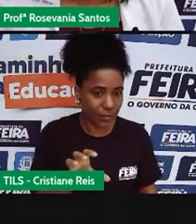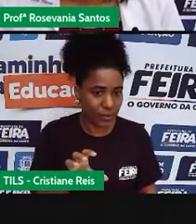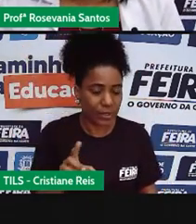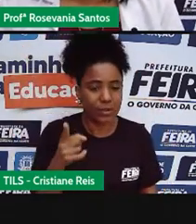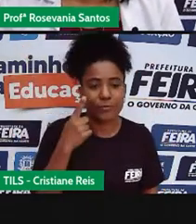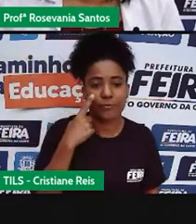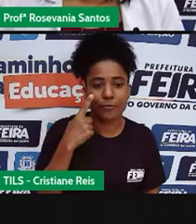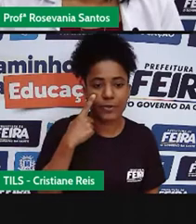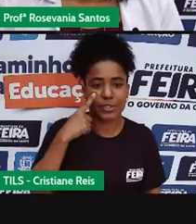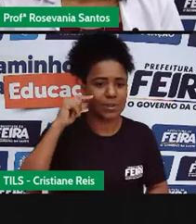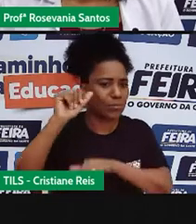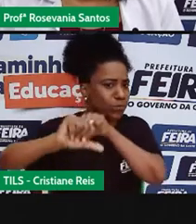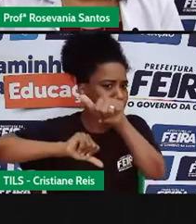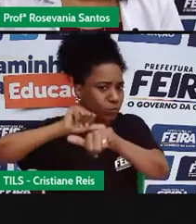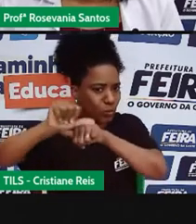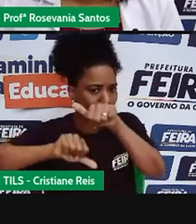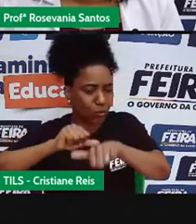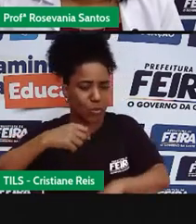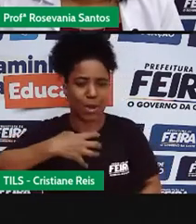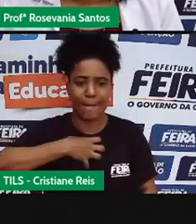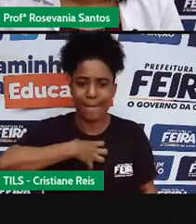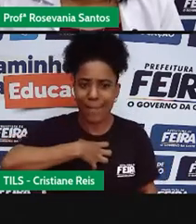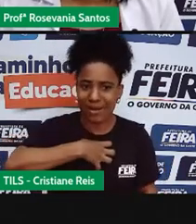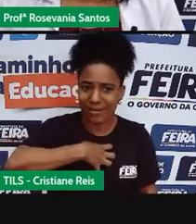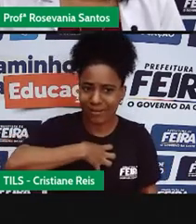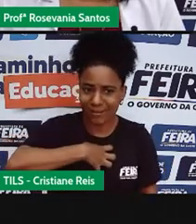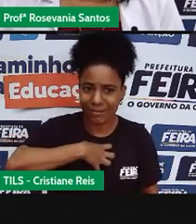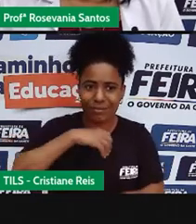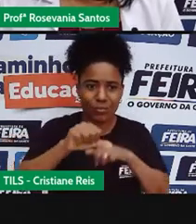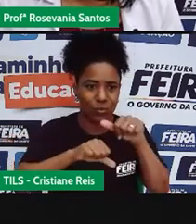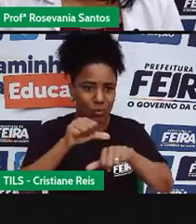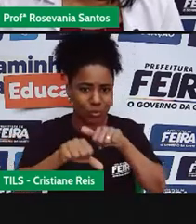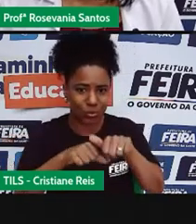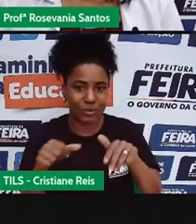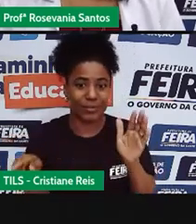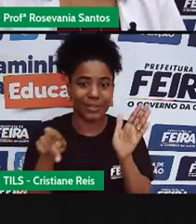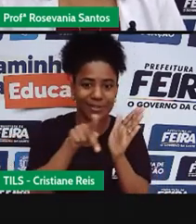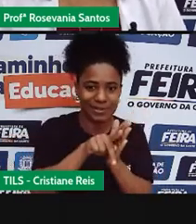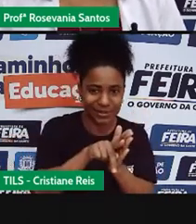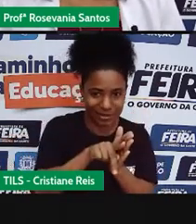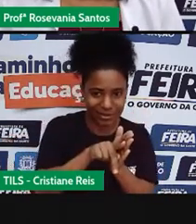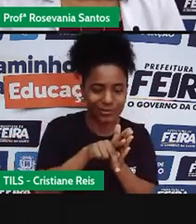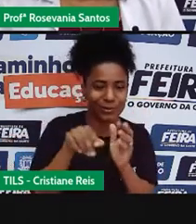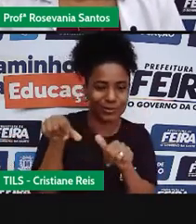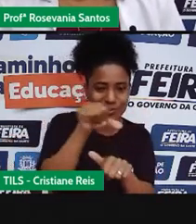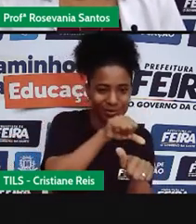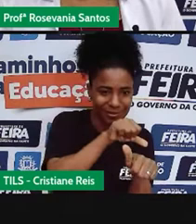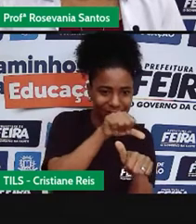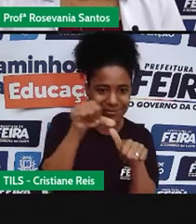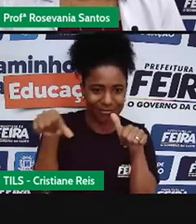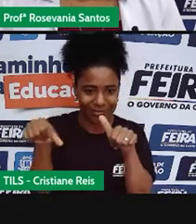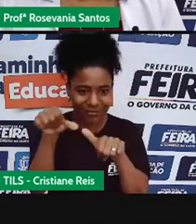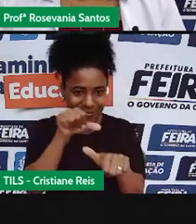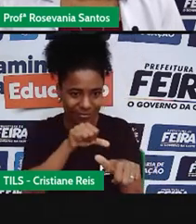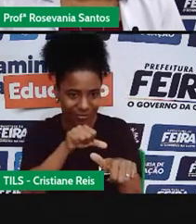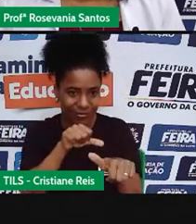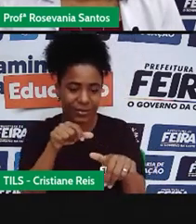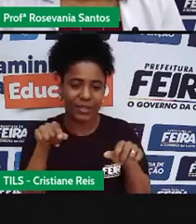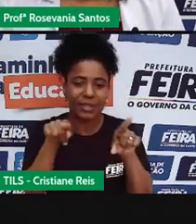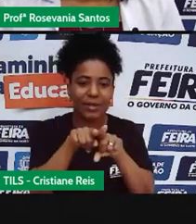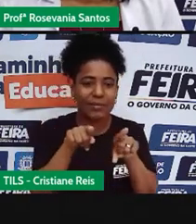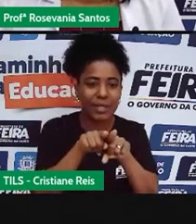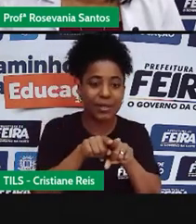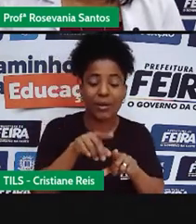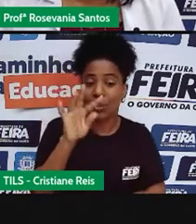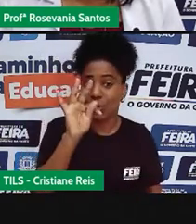série de mudanças, incluindo a Bahia, já veio, né, a essa região, já teve o momento que